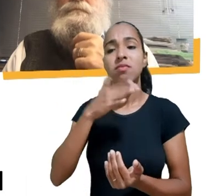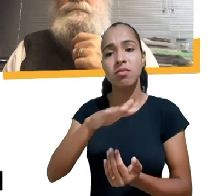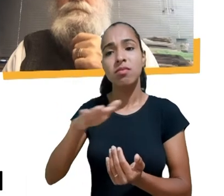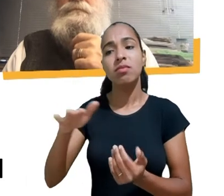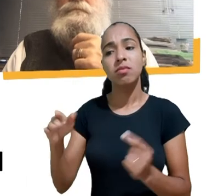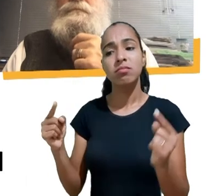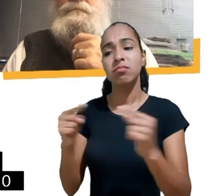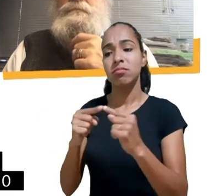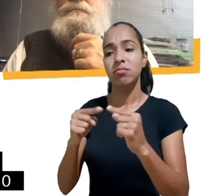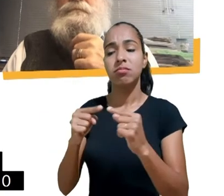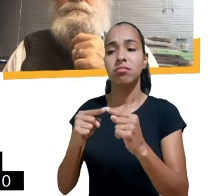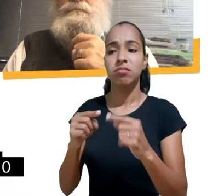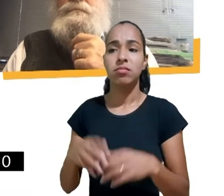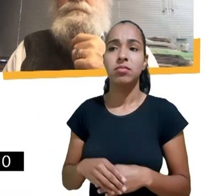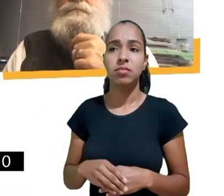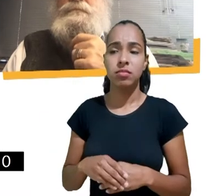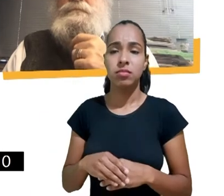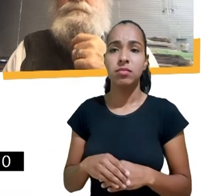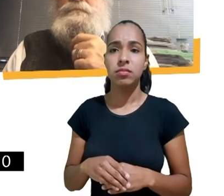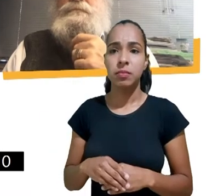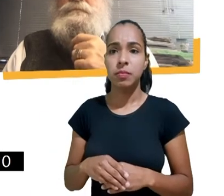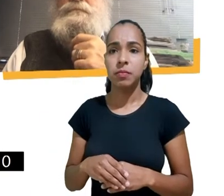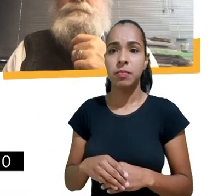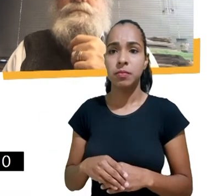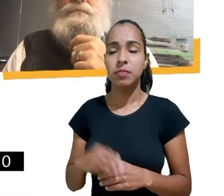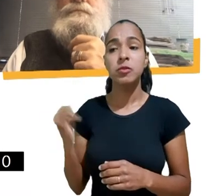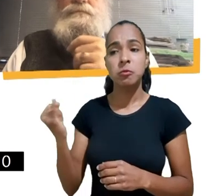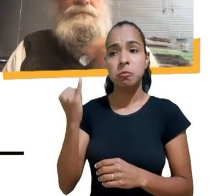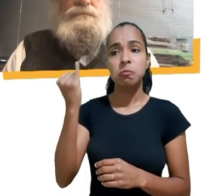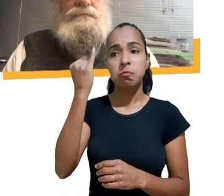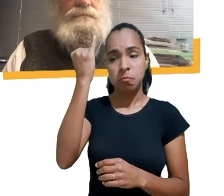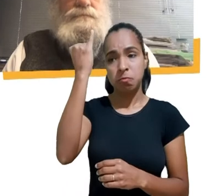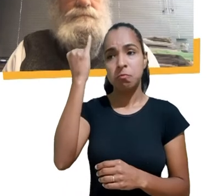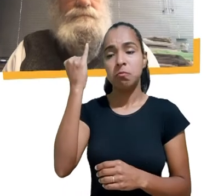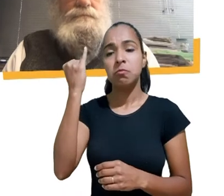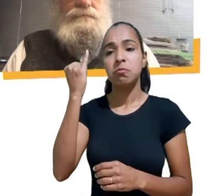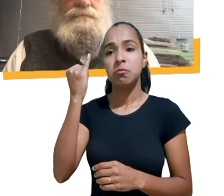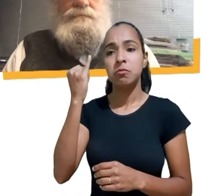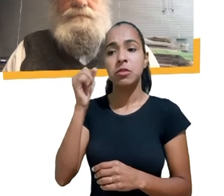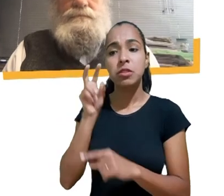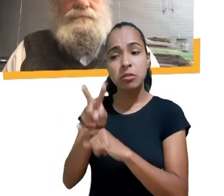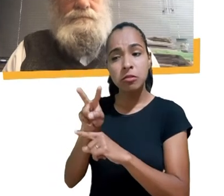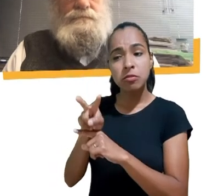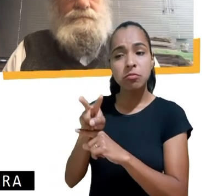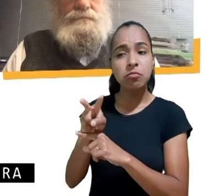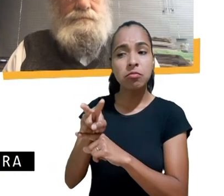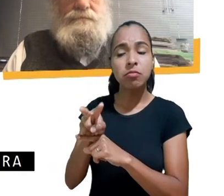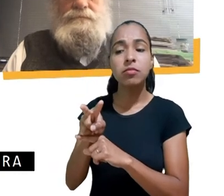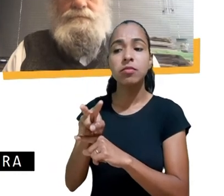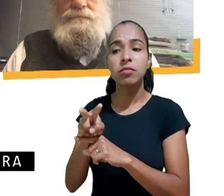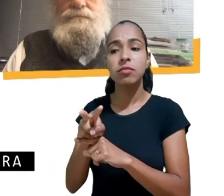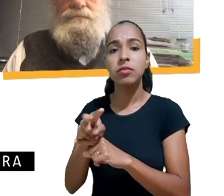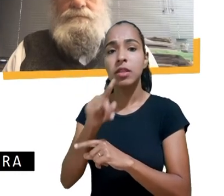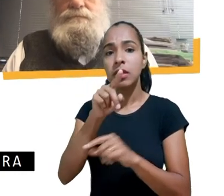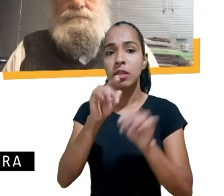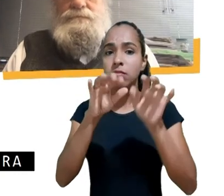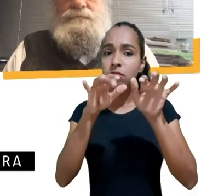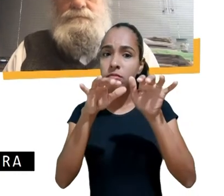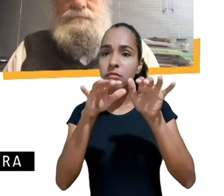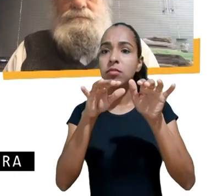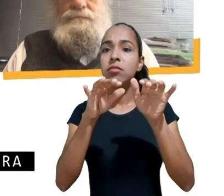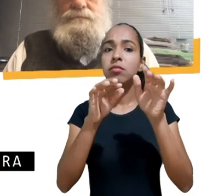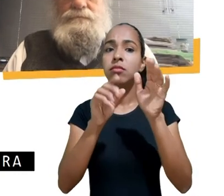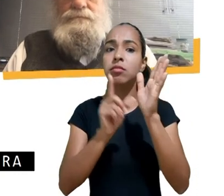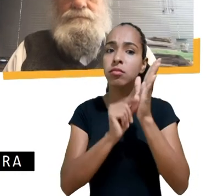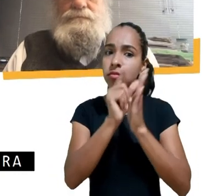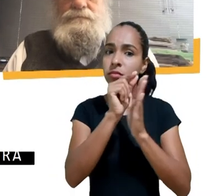todos nós estejamos olhando para o ambiente digital com uma responsabilidade compartilhada como o professor Paulo